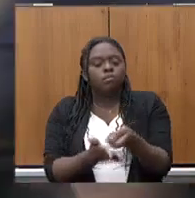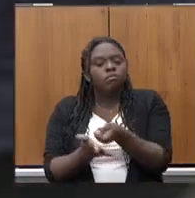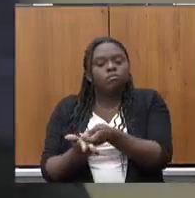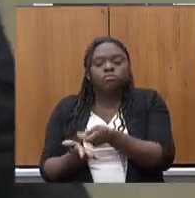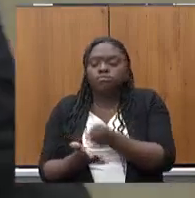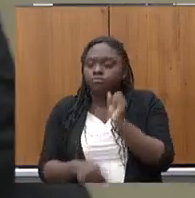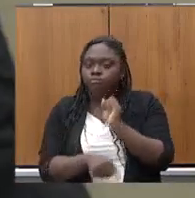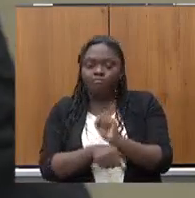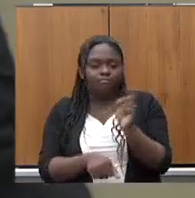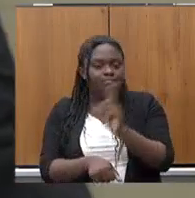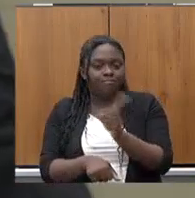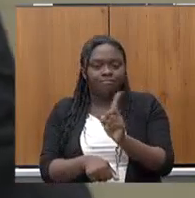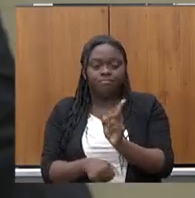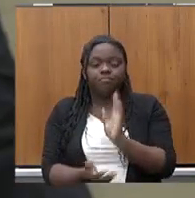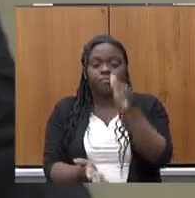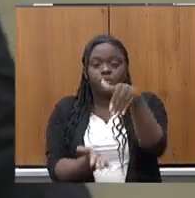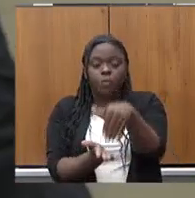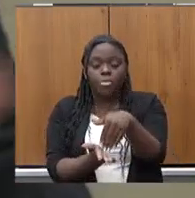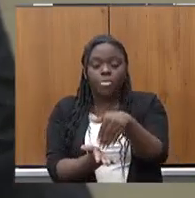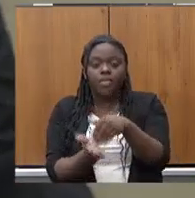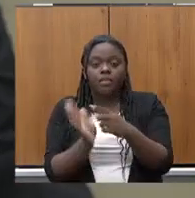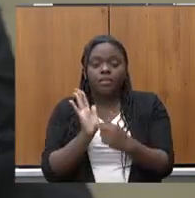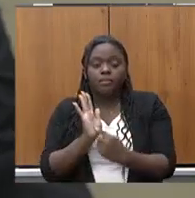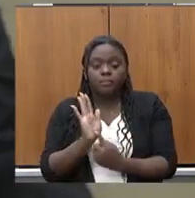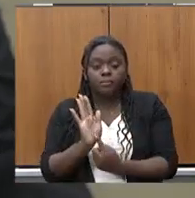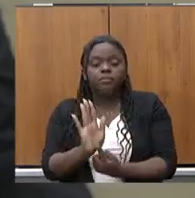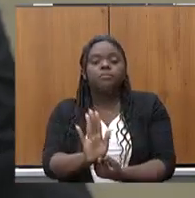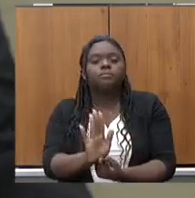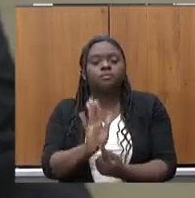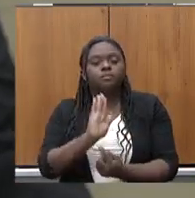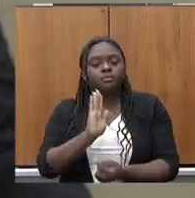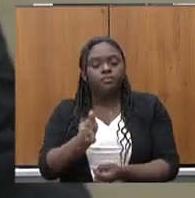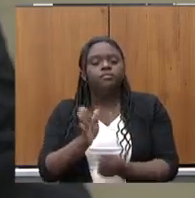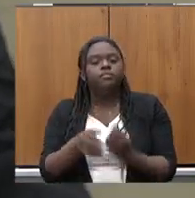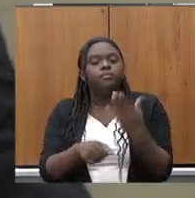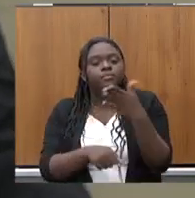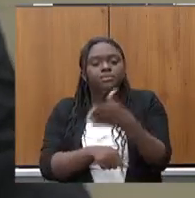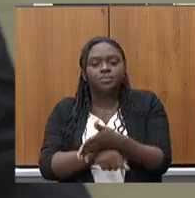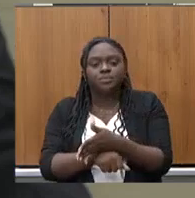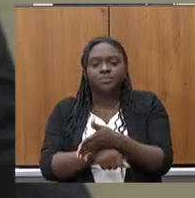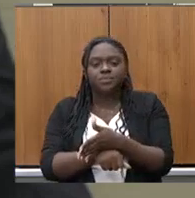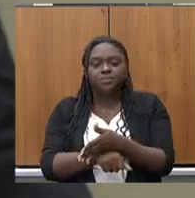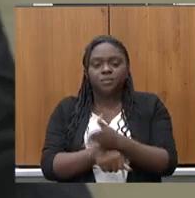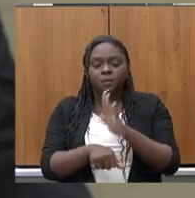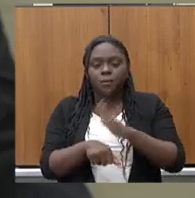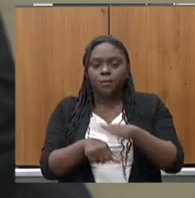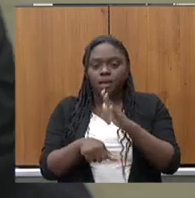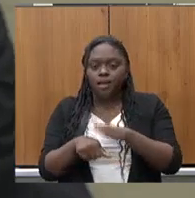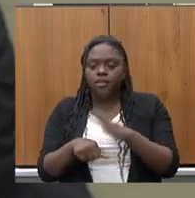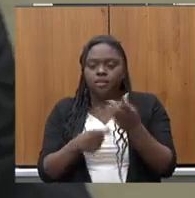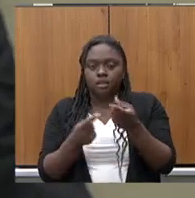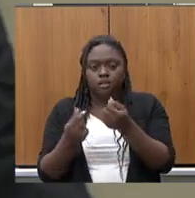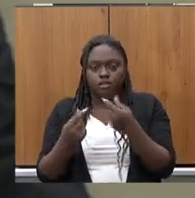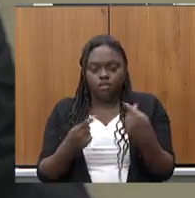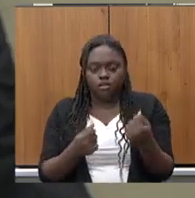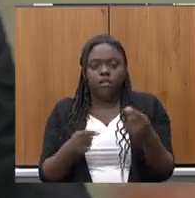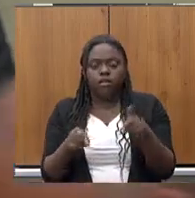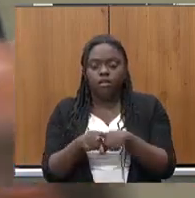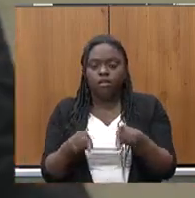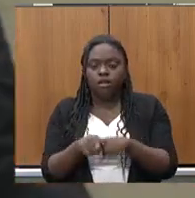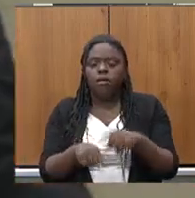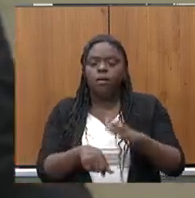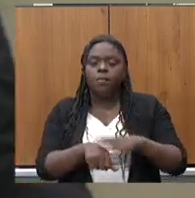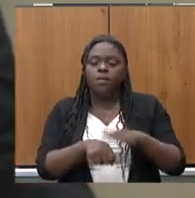e até o fechamento da apresentação já entrou, já entraram mais investimentos e mais